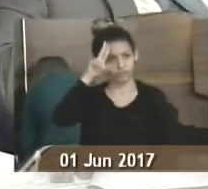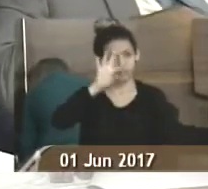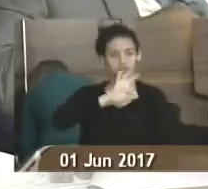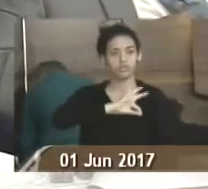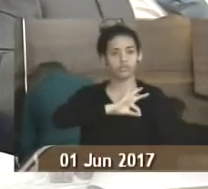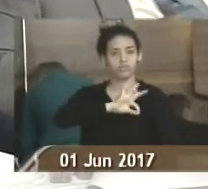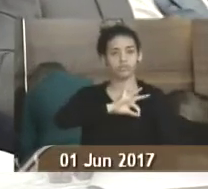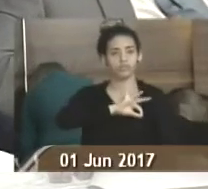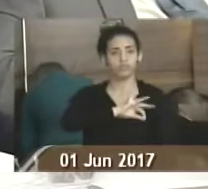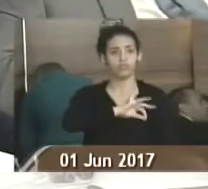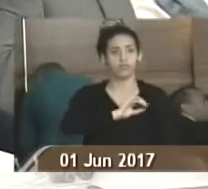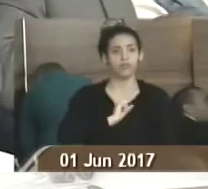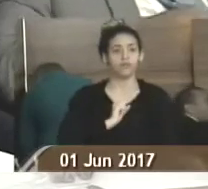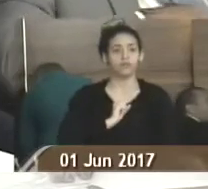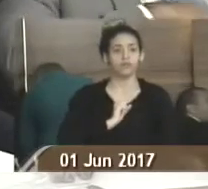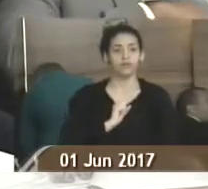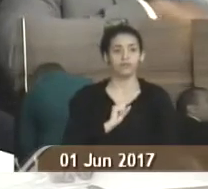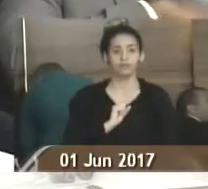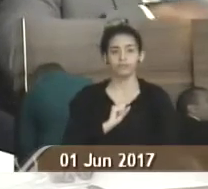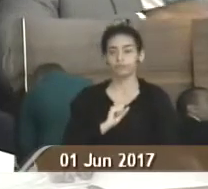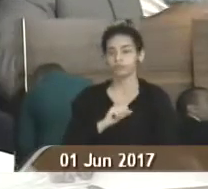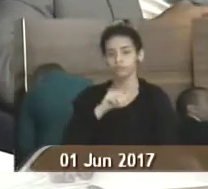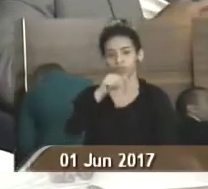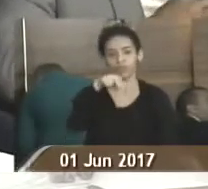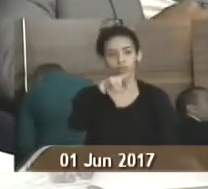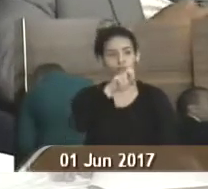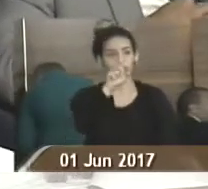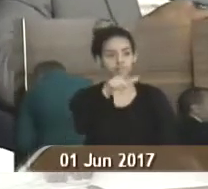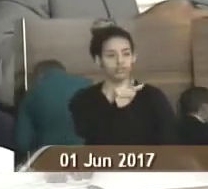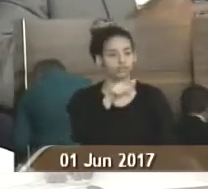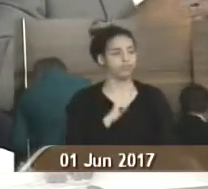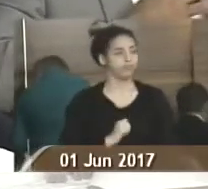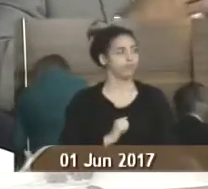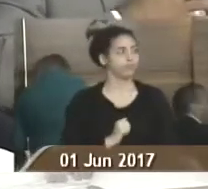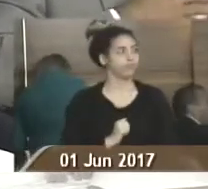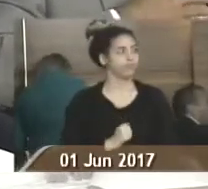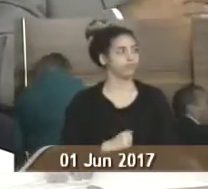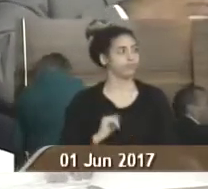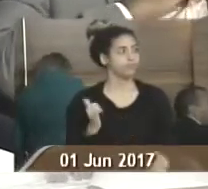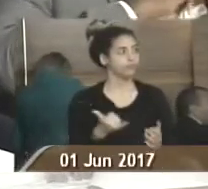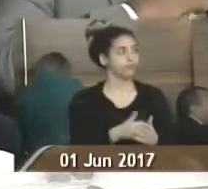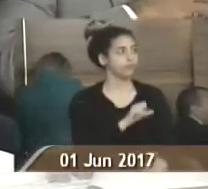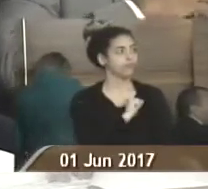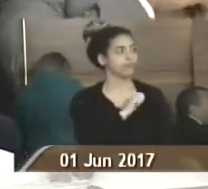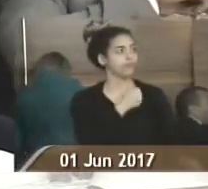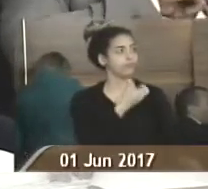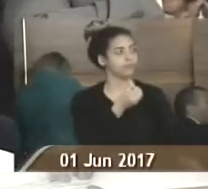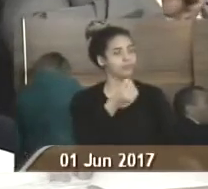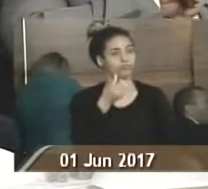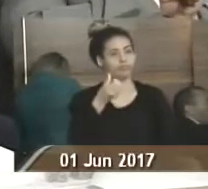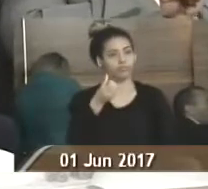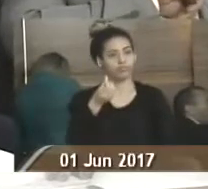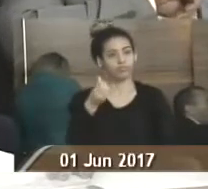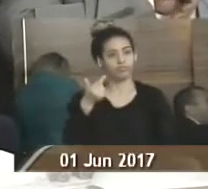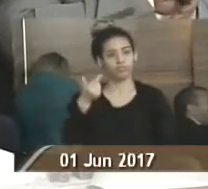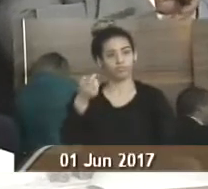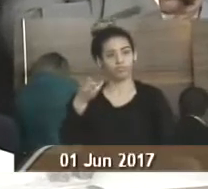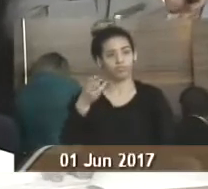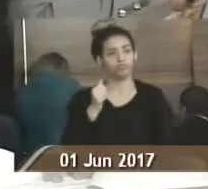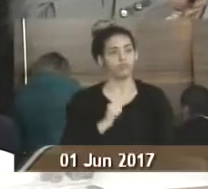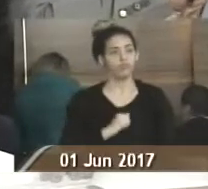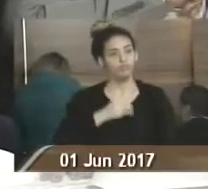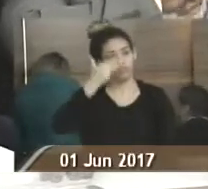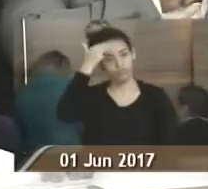Polícia Militar do Estado do Rio de Janeiro, André Luiz de Castro Maia. Indicação 1763, de 2017.